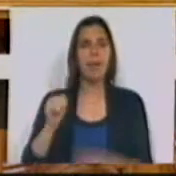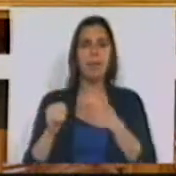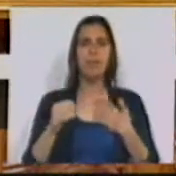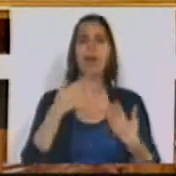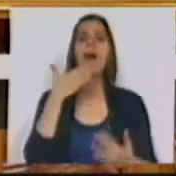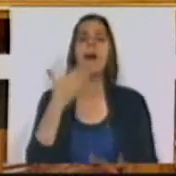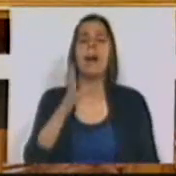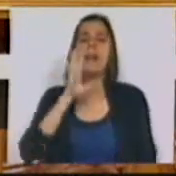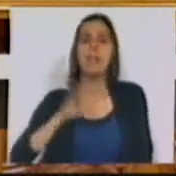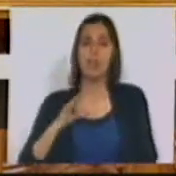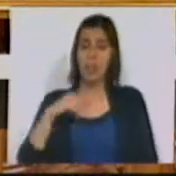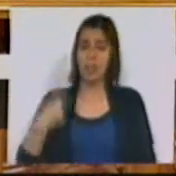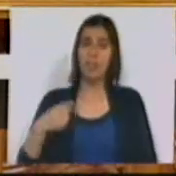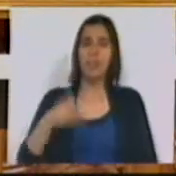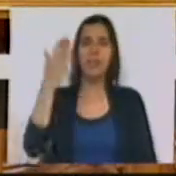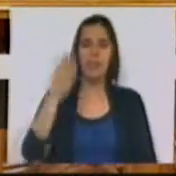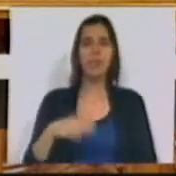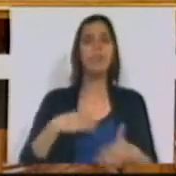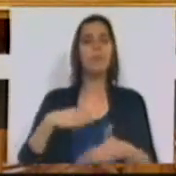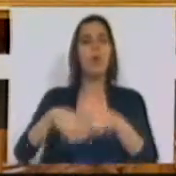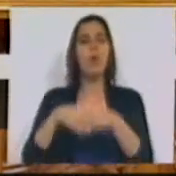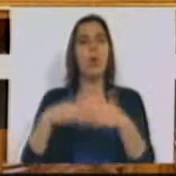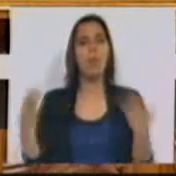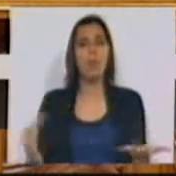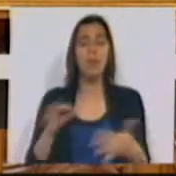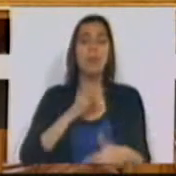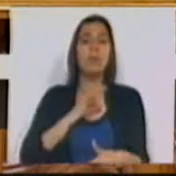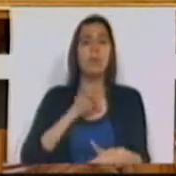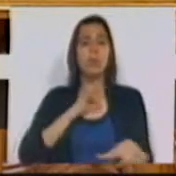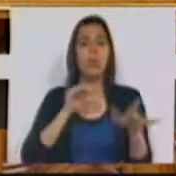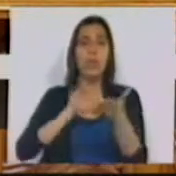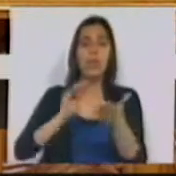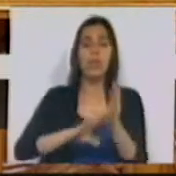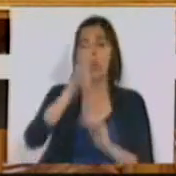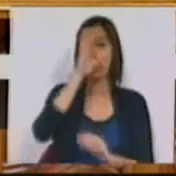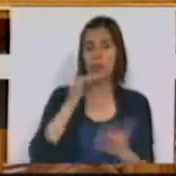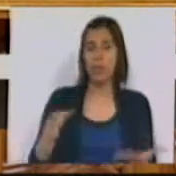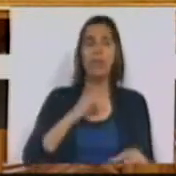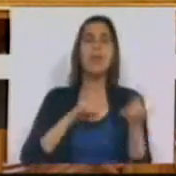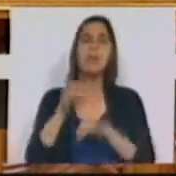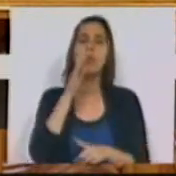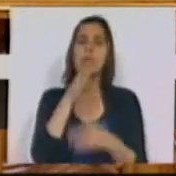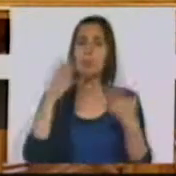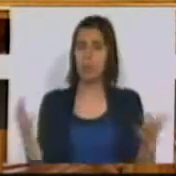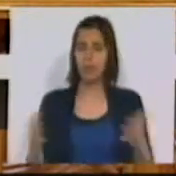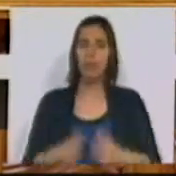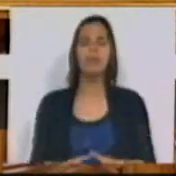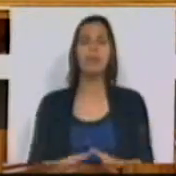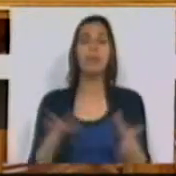Agradeço, Sra. Presidente, cumprimento o Sr. e o Sr. Secretário de Estado, Sras. e Srs. Deputados,